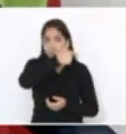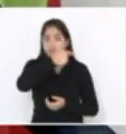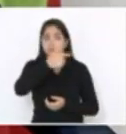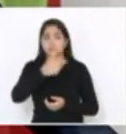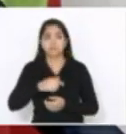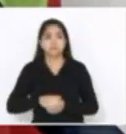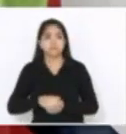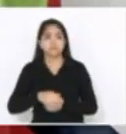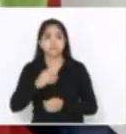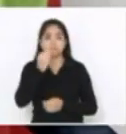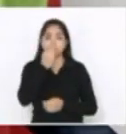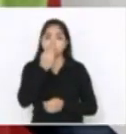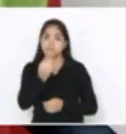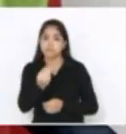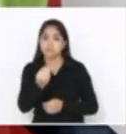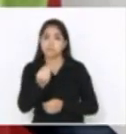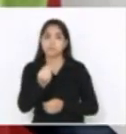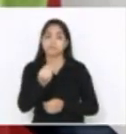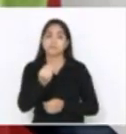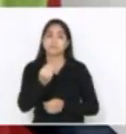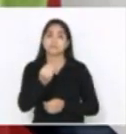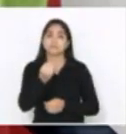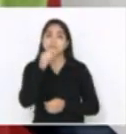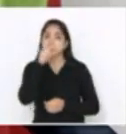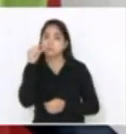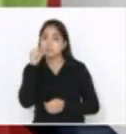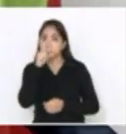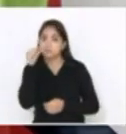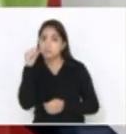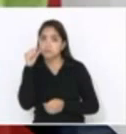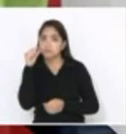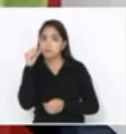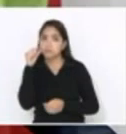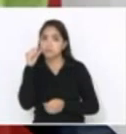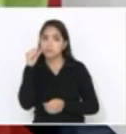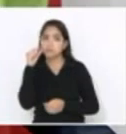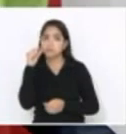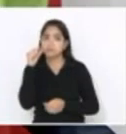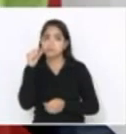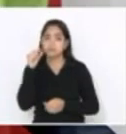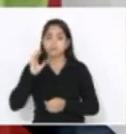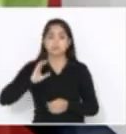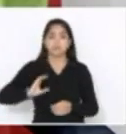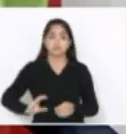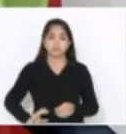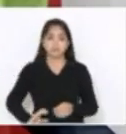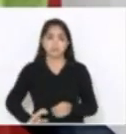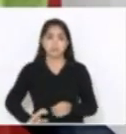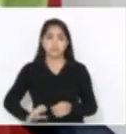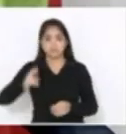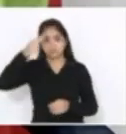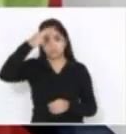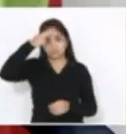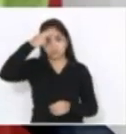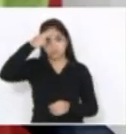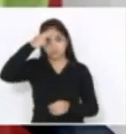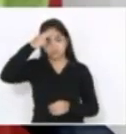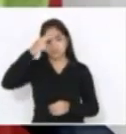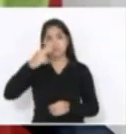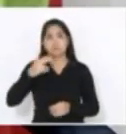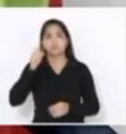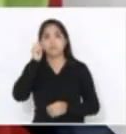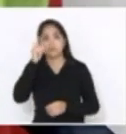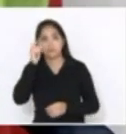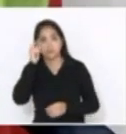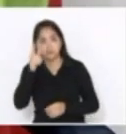o deputado Manuel Mota, o deputado Irceu Dresch, o deputado Salvaro, o deputado Natalino Lázari, Valduga, o